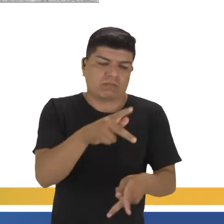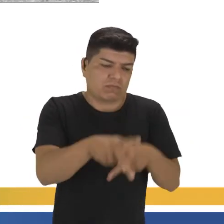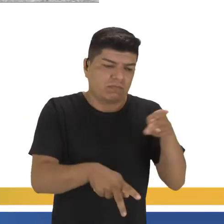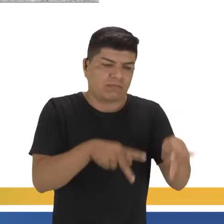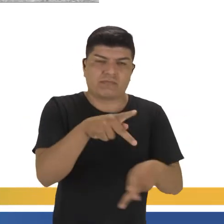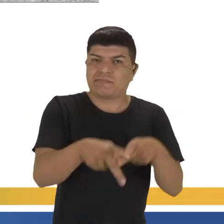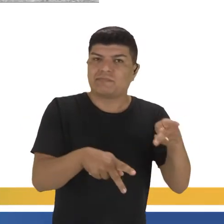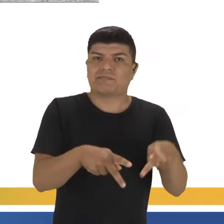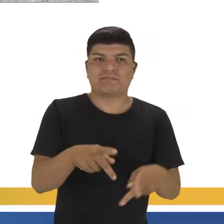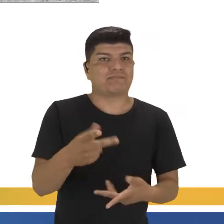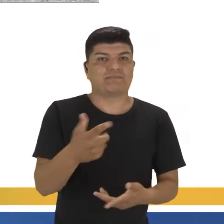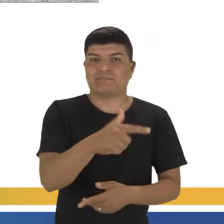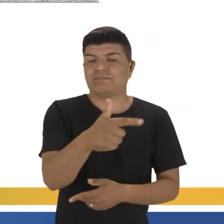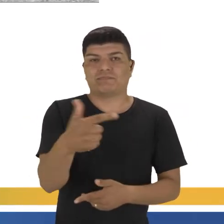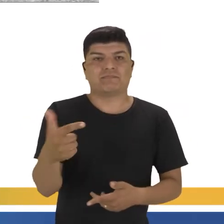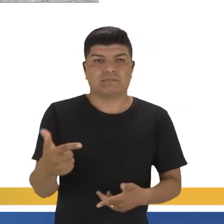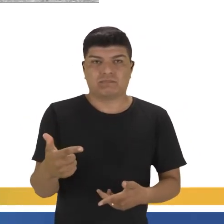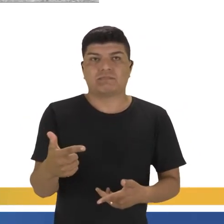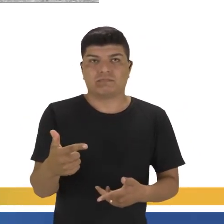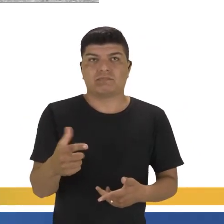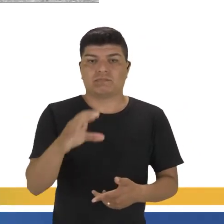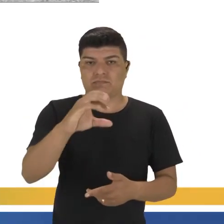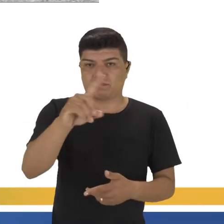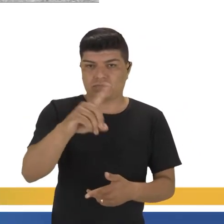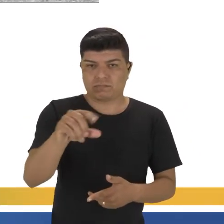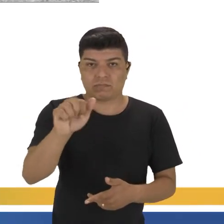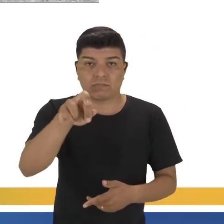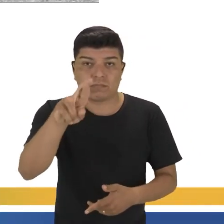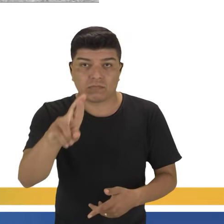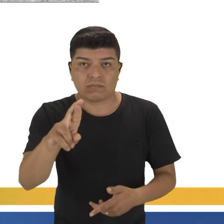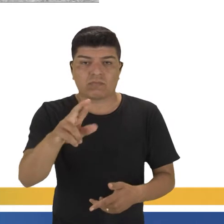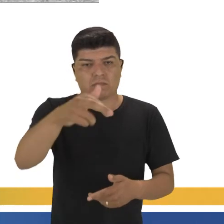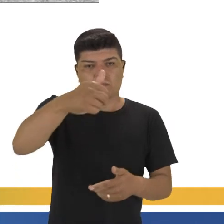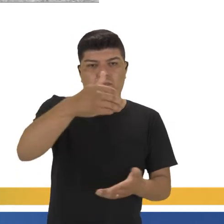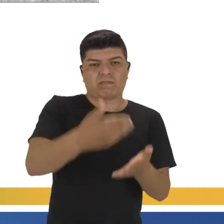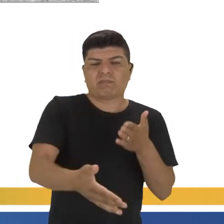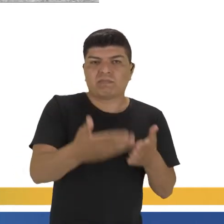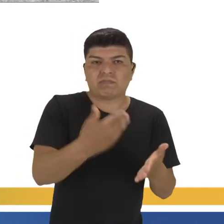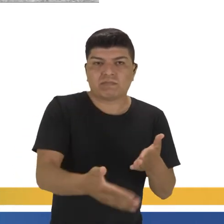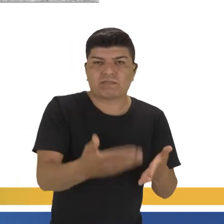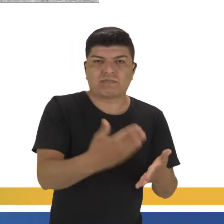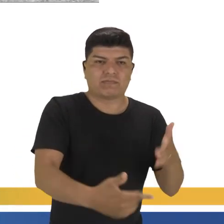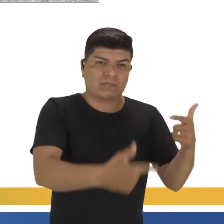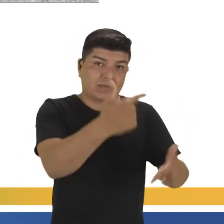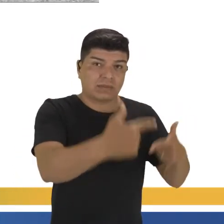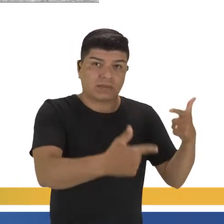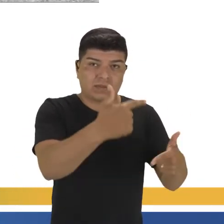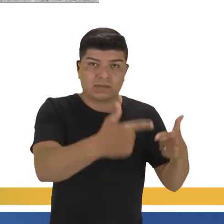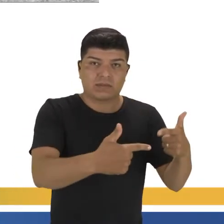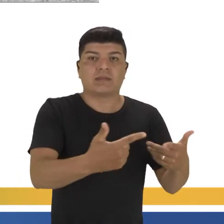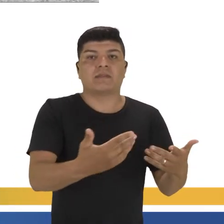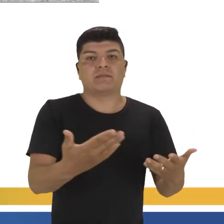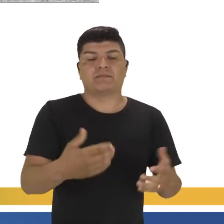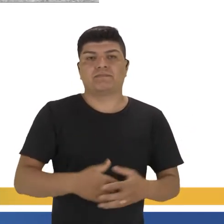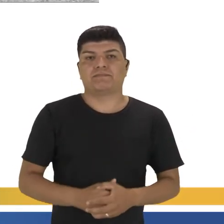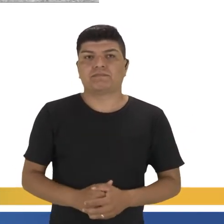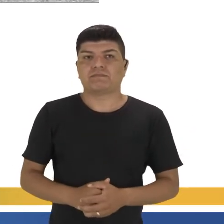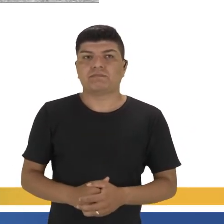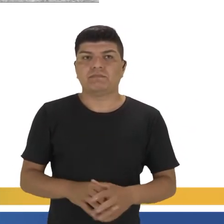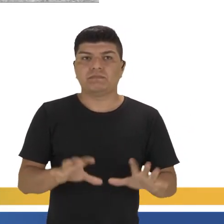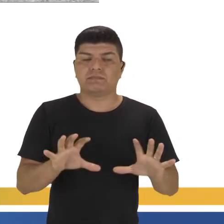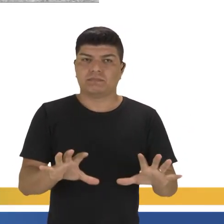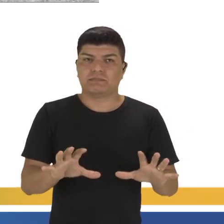popular era bem baixo perante o Kizar. Fora as situações de derrotas que foram ocorrendo sequenciadas.